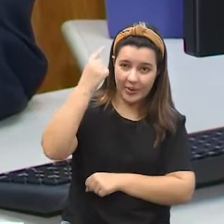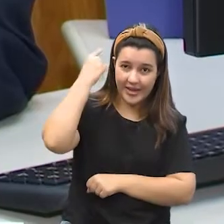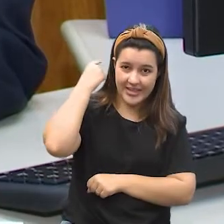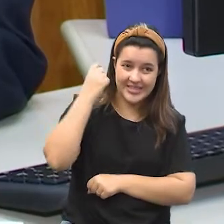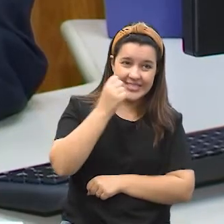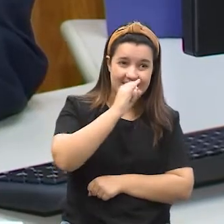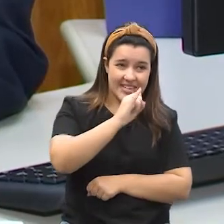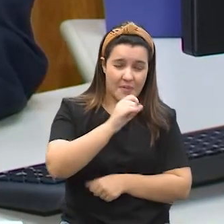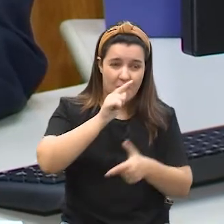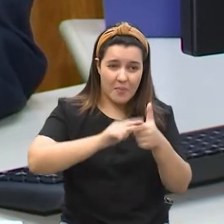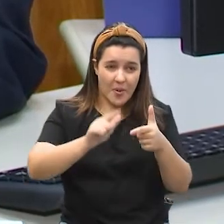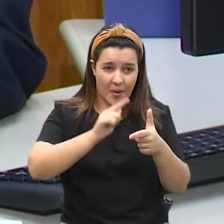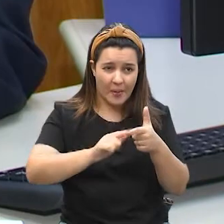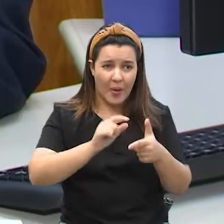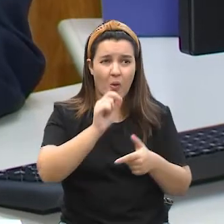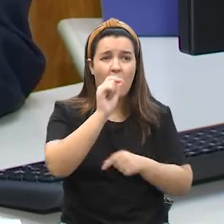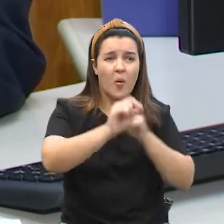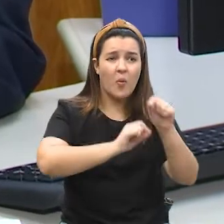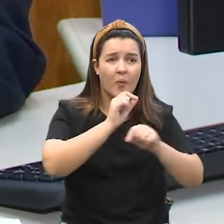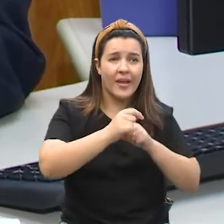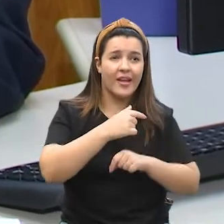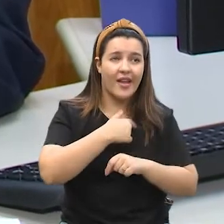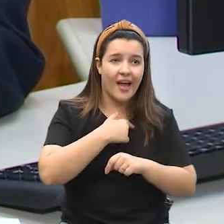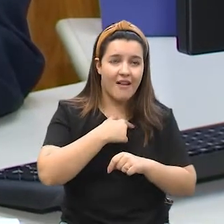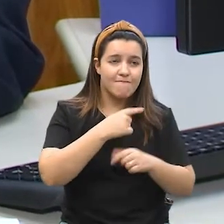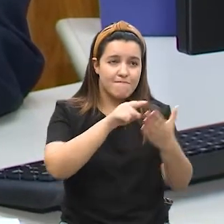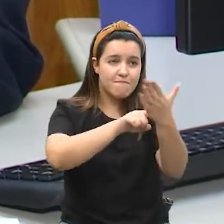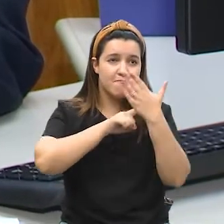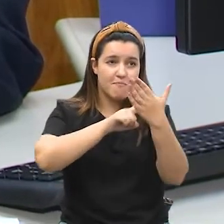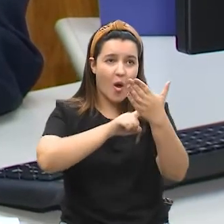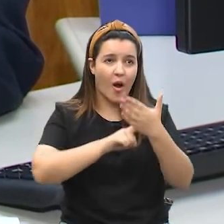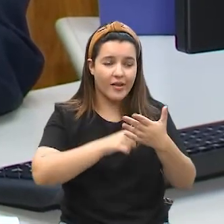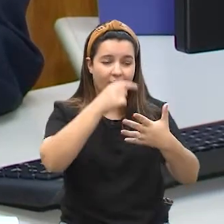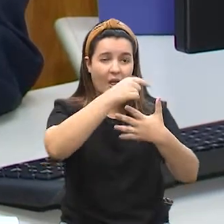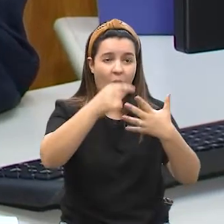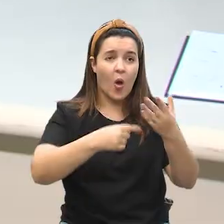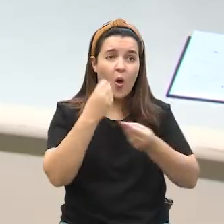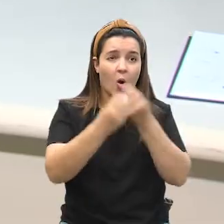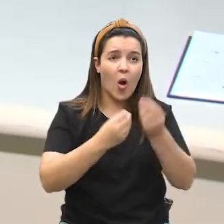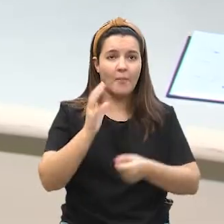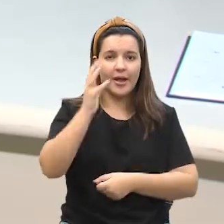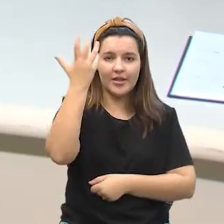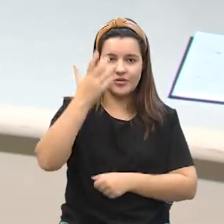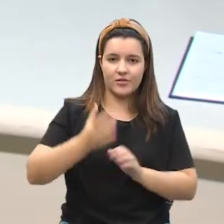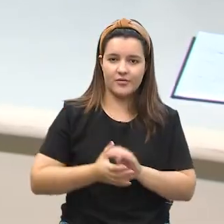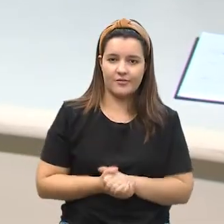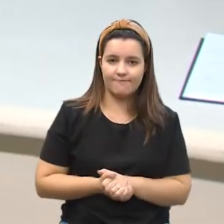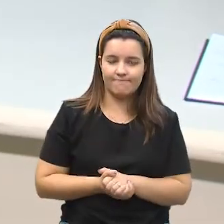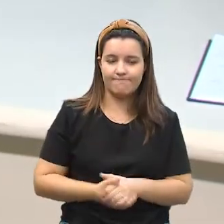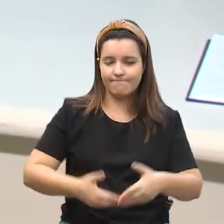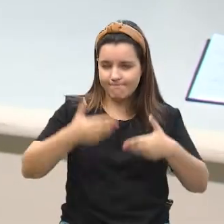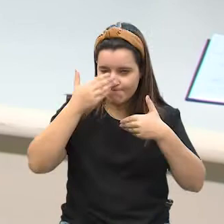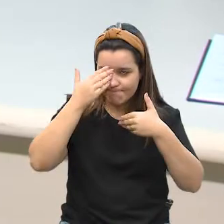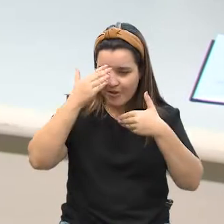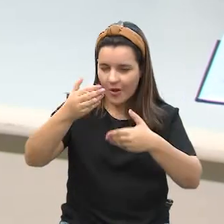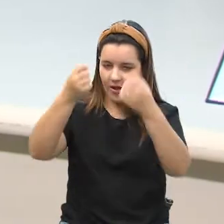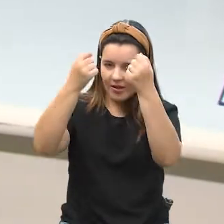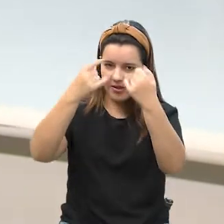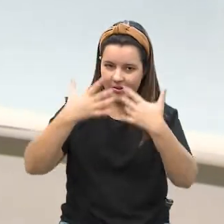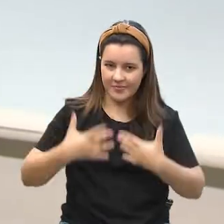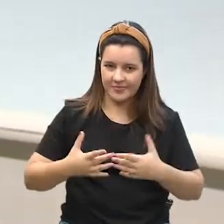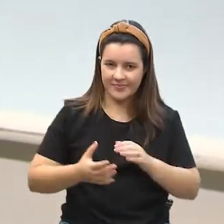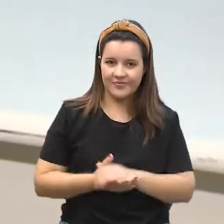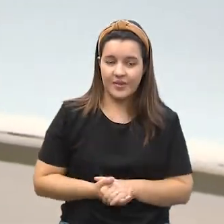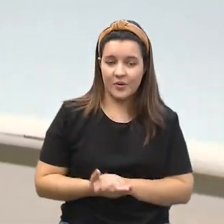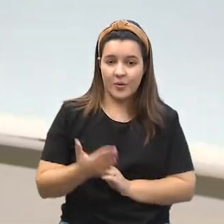ou não em pendência e qual a pendência e já vai te apontar os principais caminhos para regularizar. Muito obrigado, Thierry, pelas explicações.